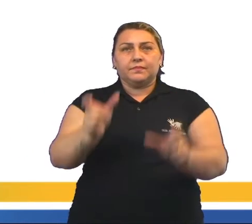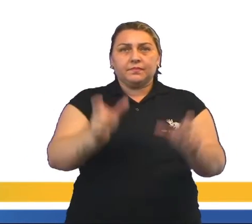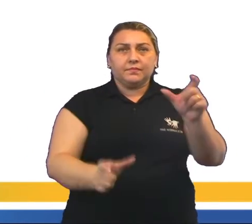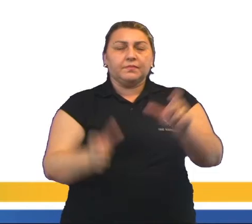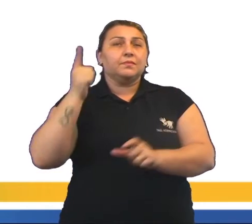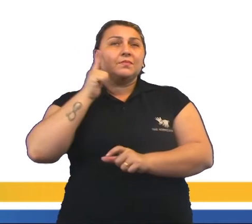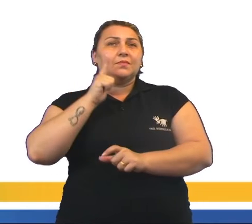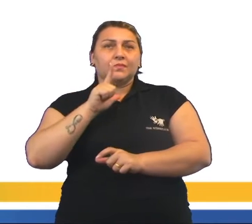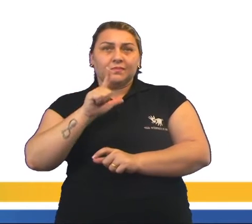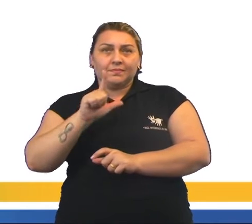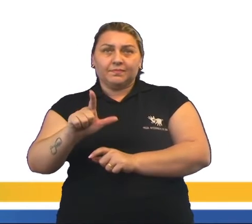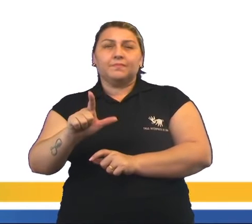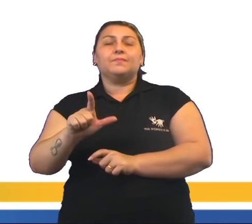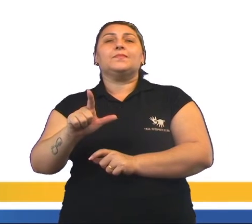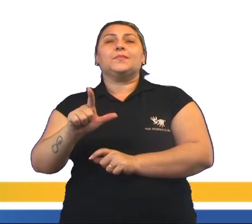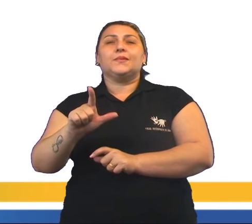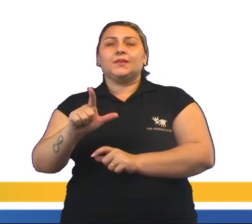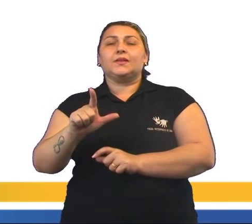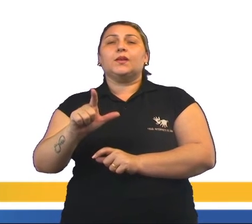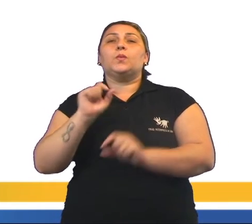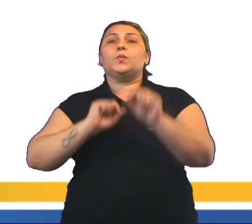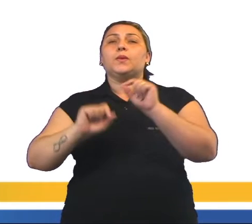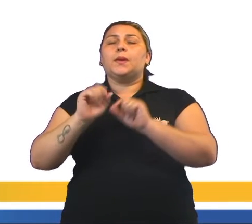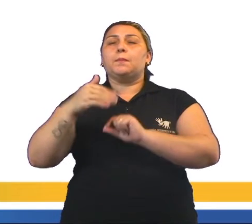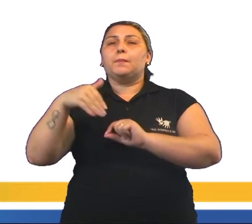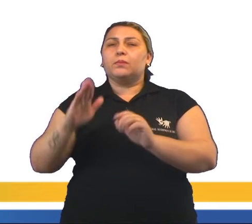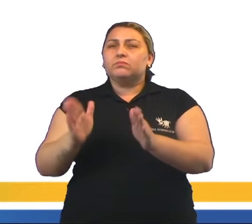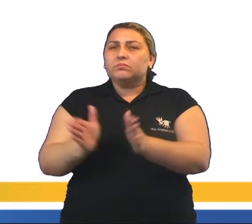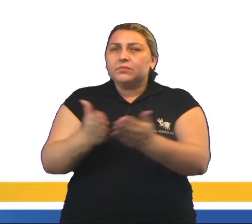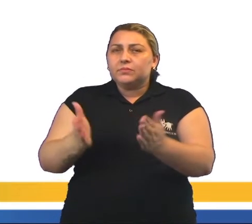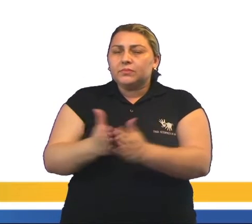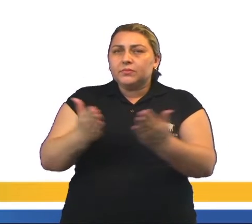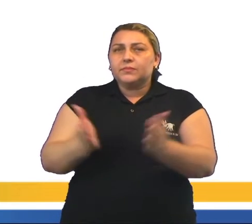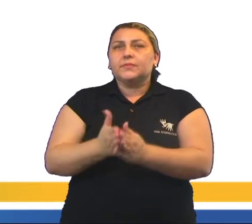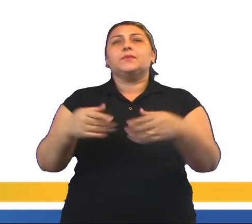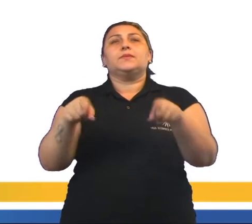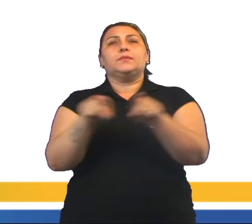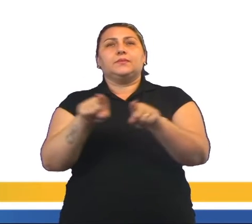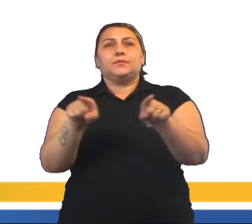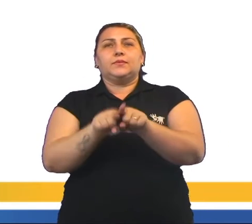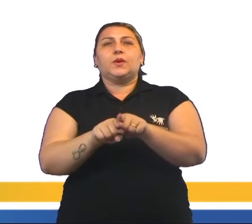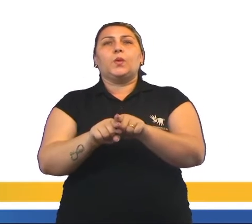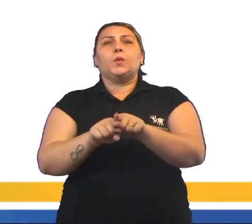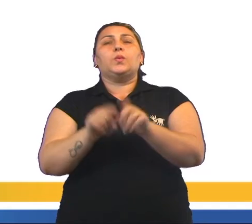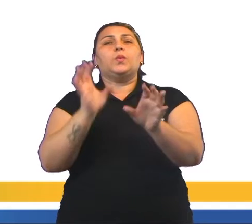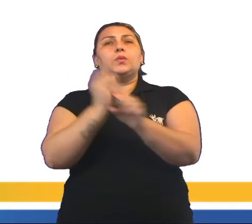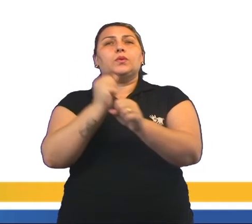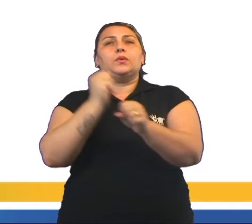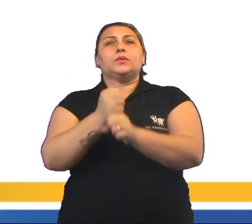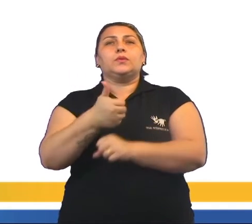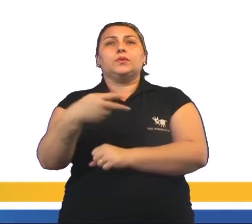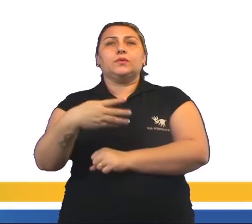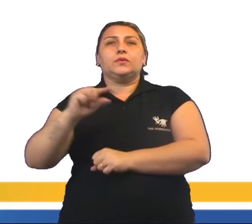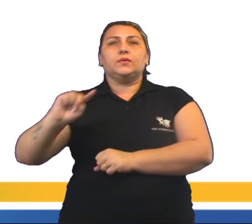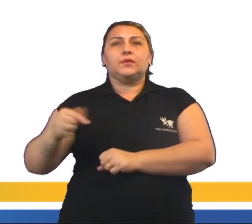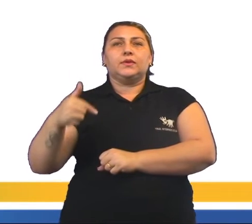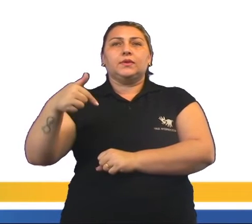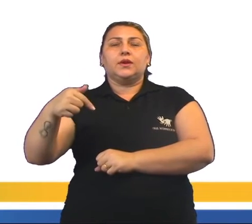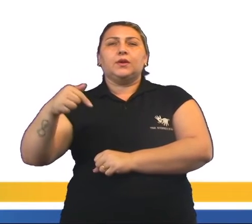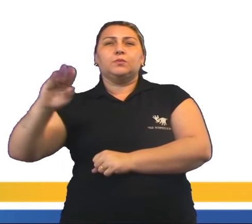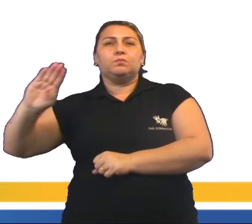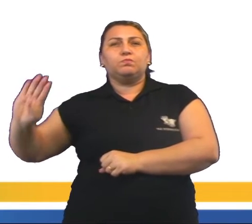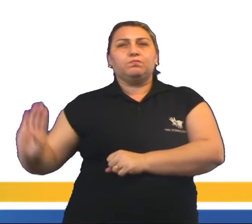brasileiros atinjam a extrema pobreza, chegando ao total de 14